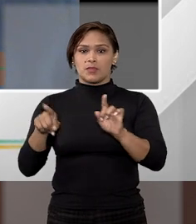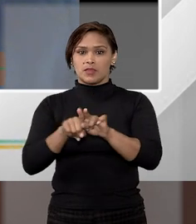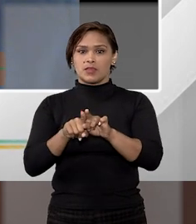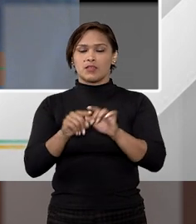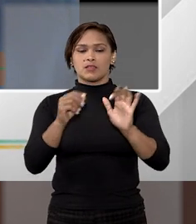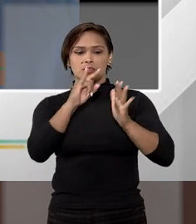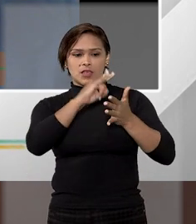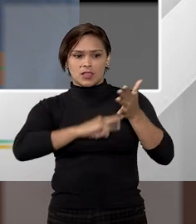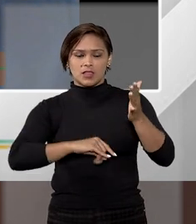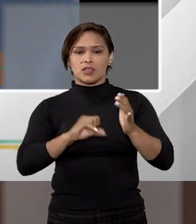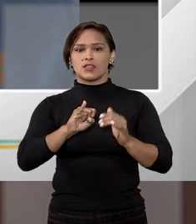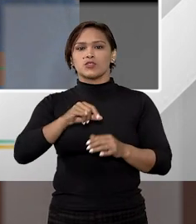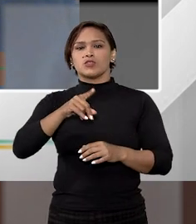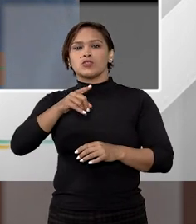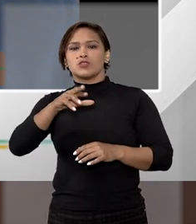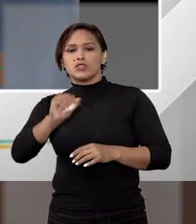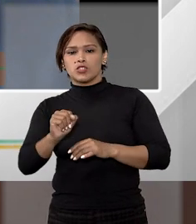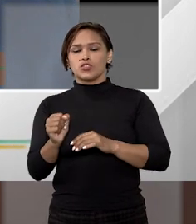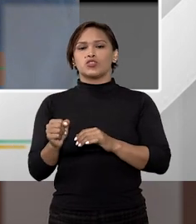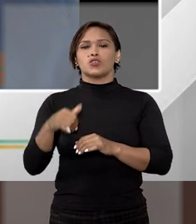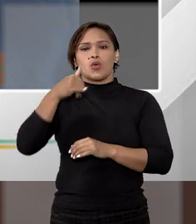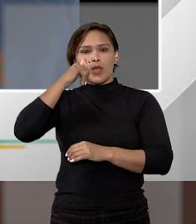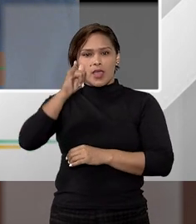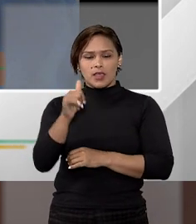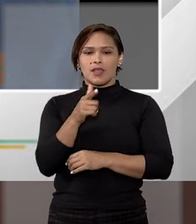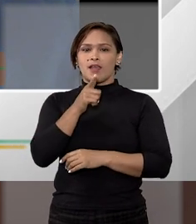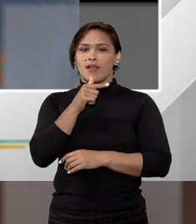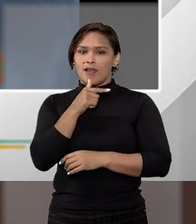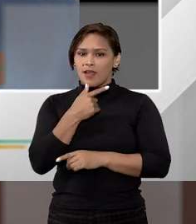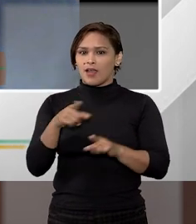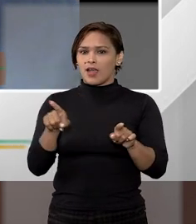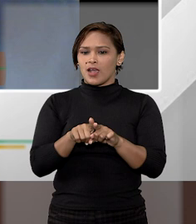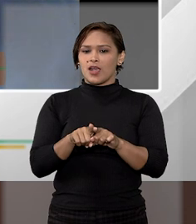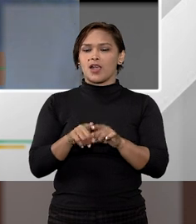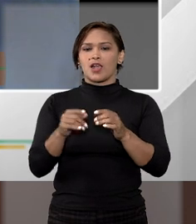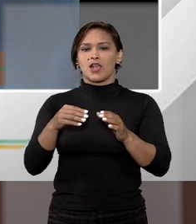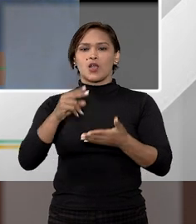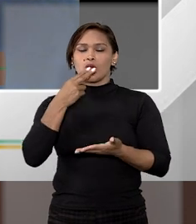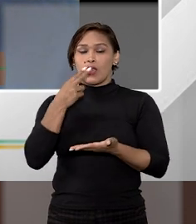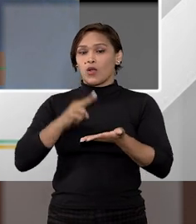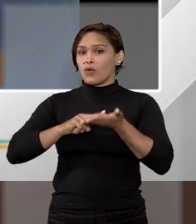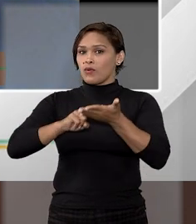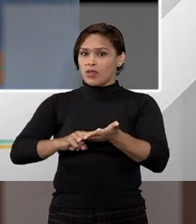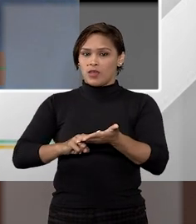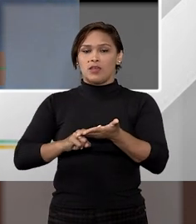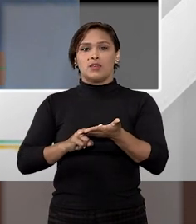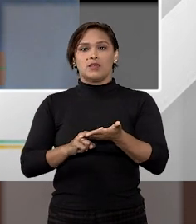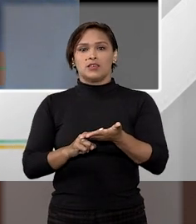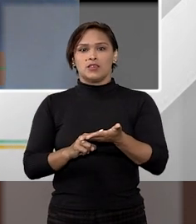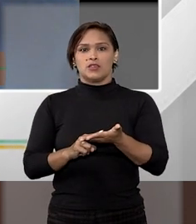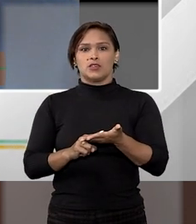Então, declaração do síndico, conta de luz, conta de água, correspondências,